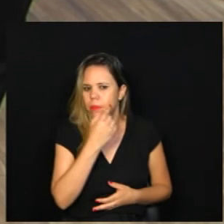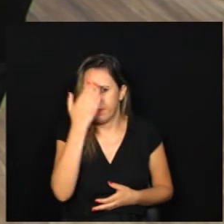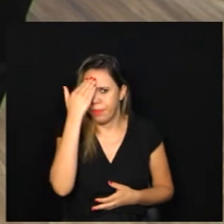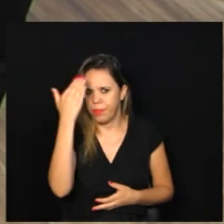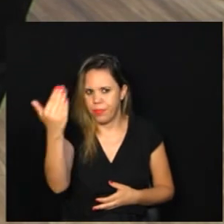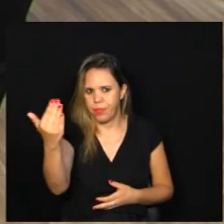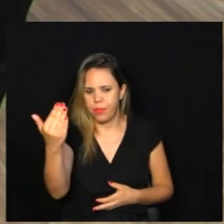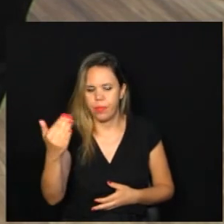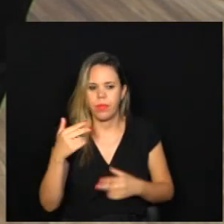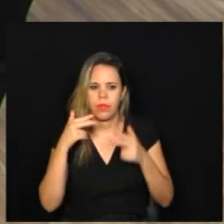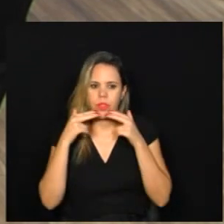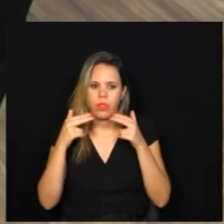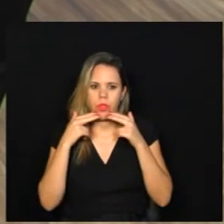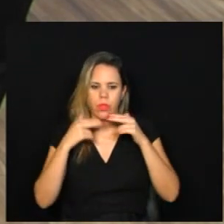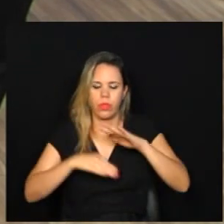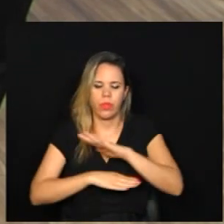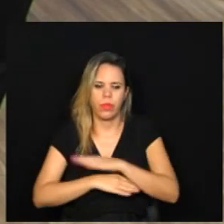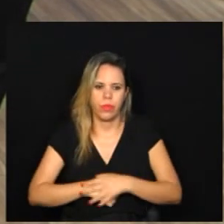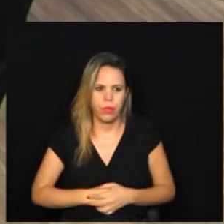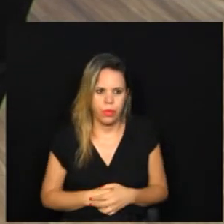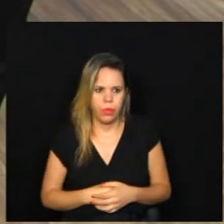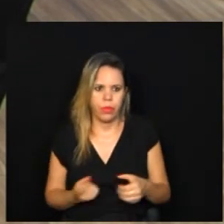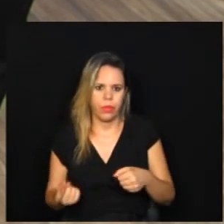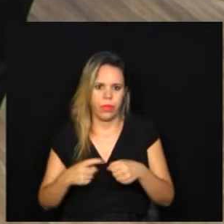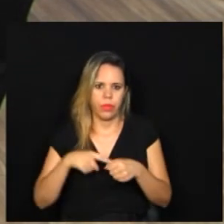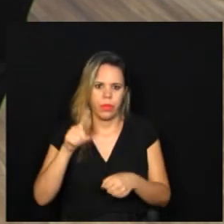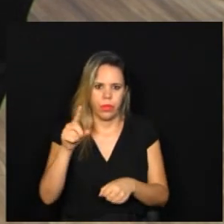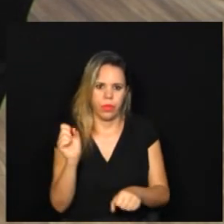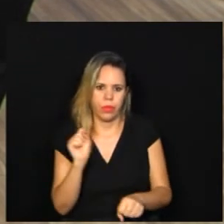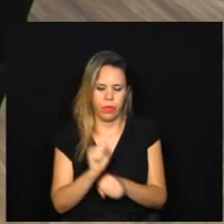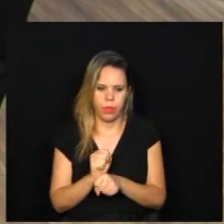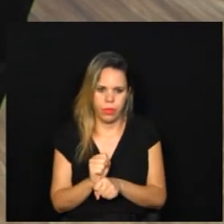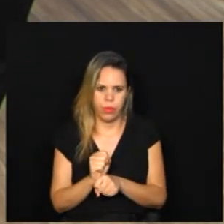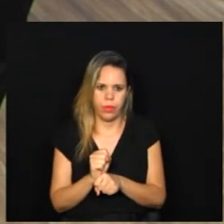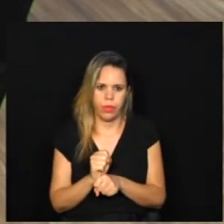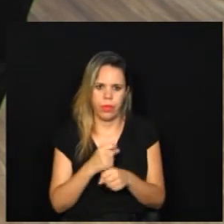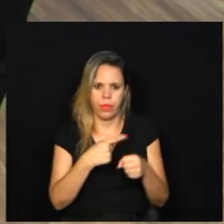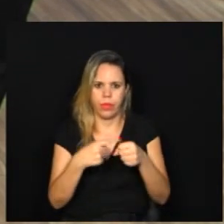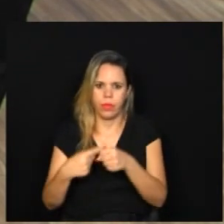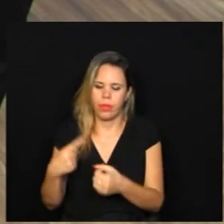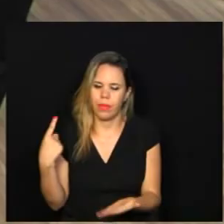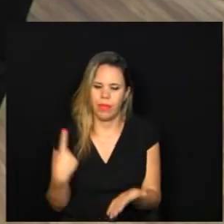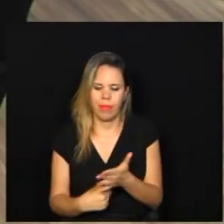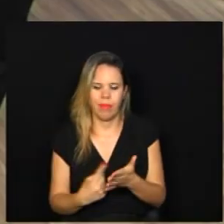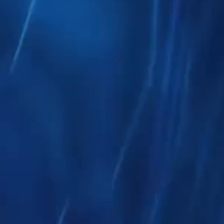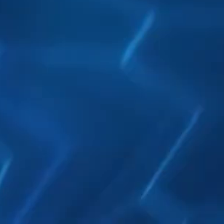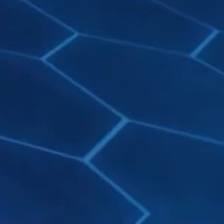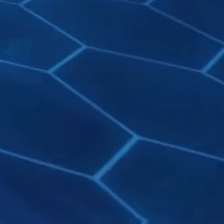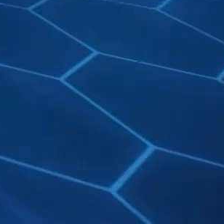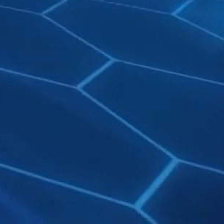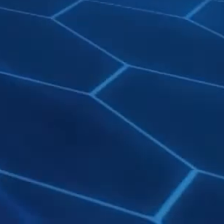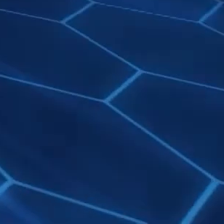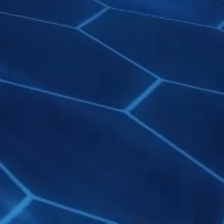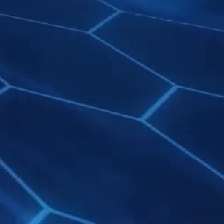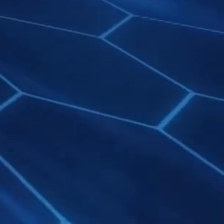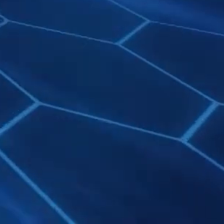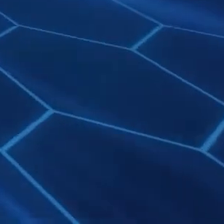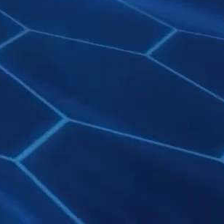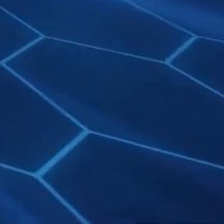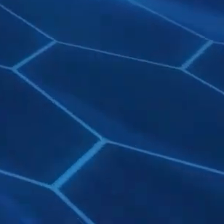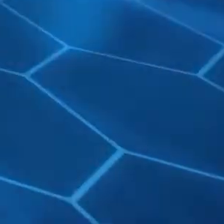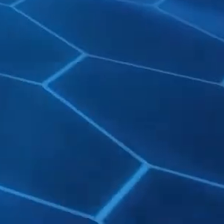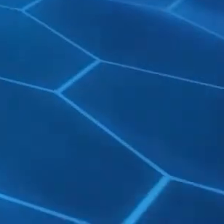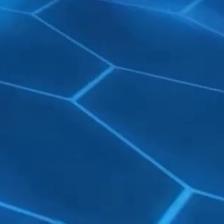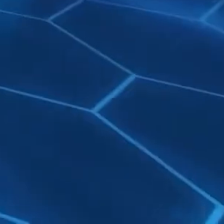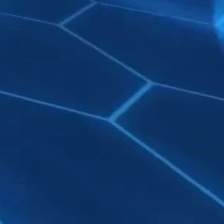Muito obrigado pelas notícias do Legislativo. Volta daqui a pouco com as notícias da Metrópole? Combinado, daqui a pouco eu volto. Combinado,